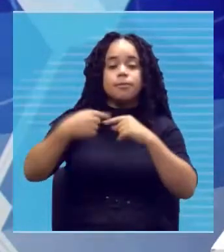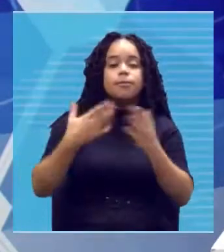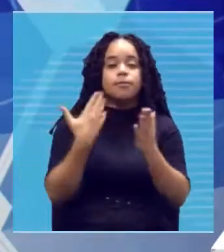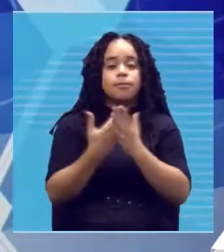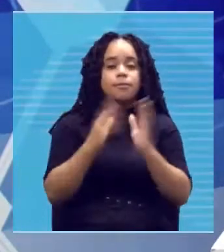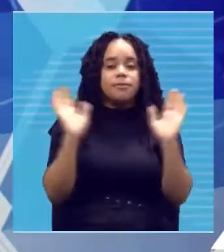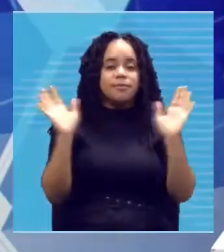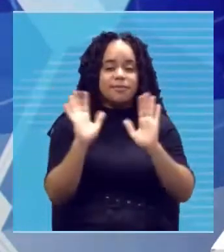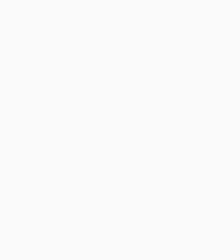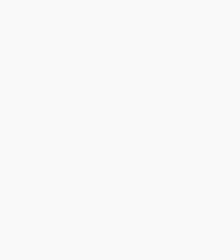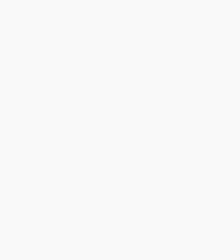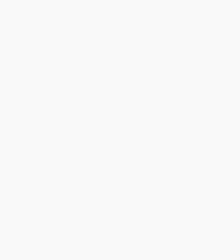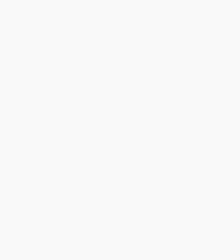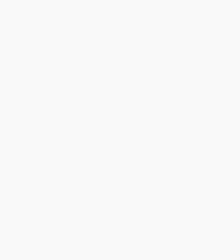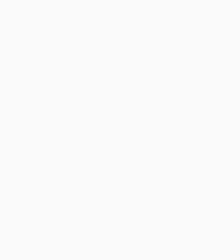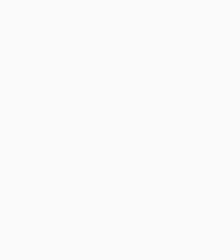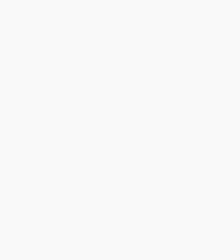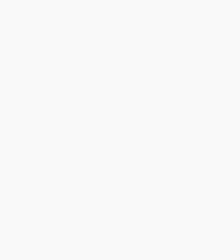tchau